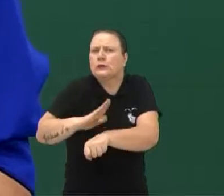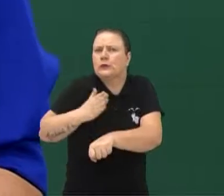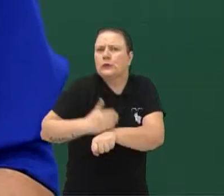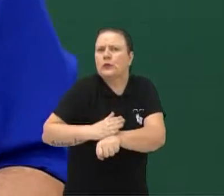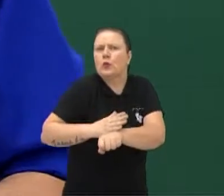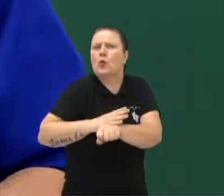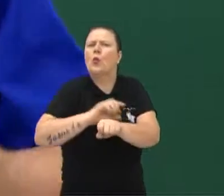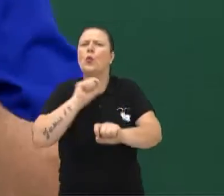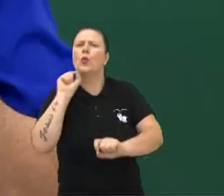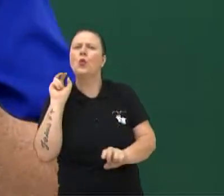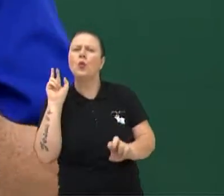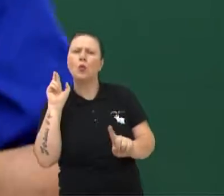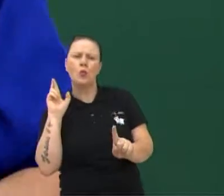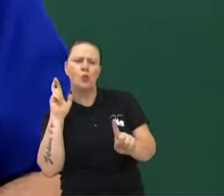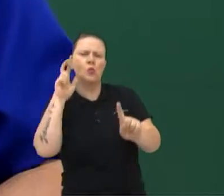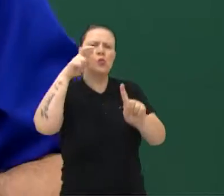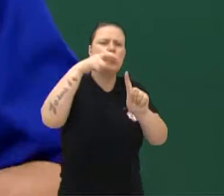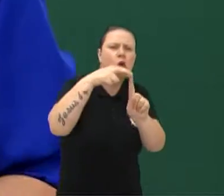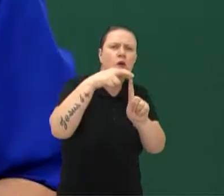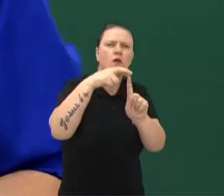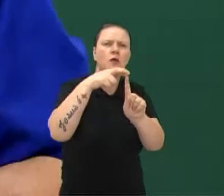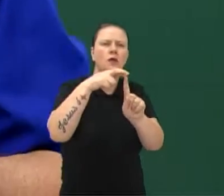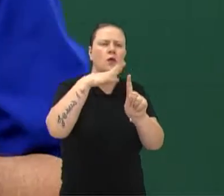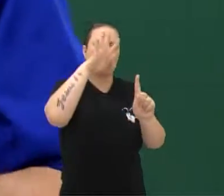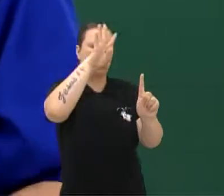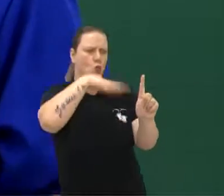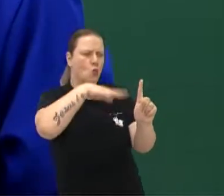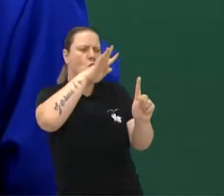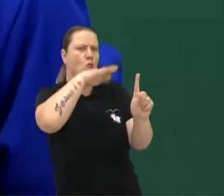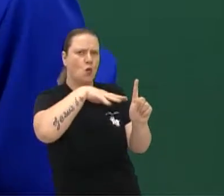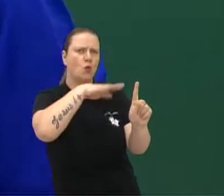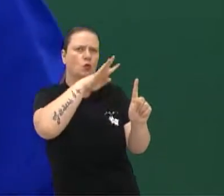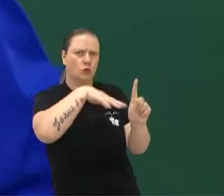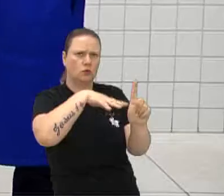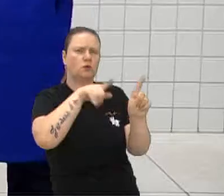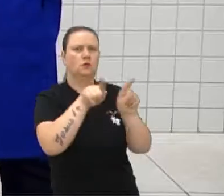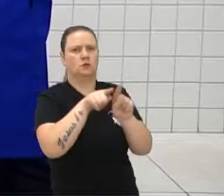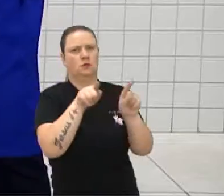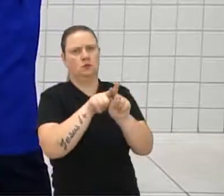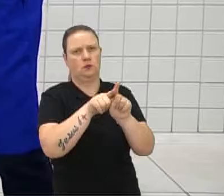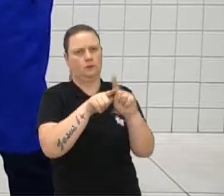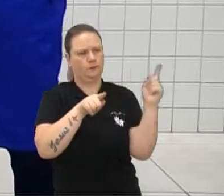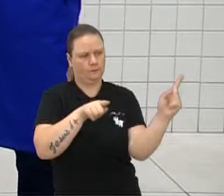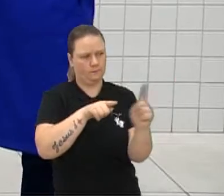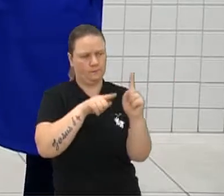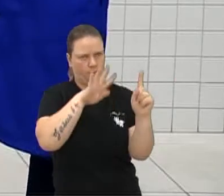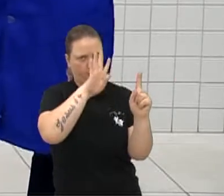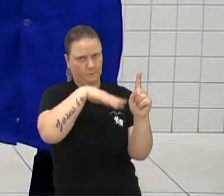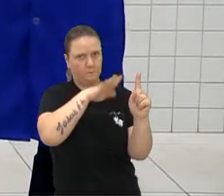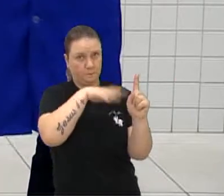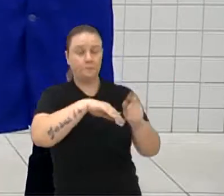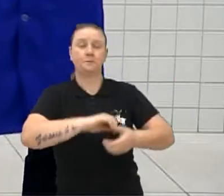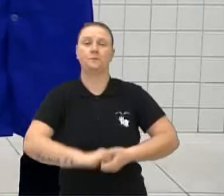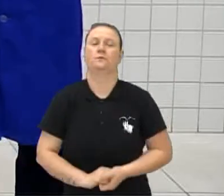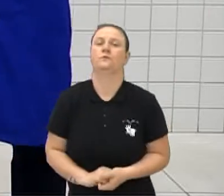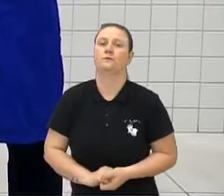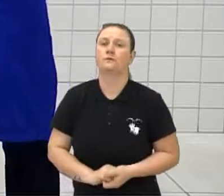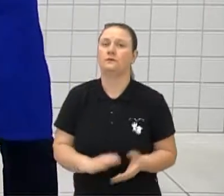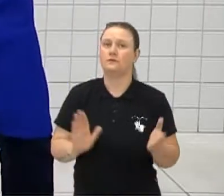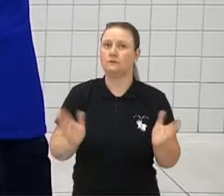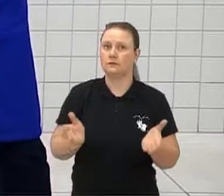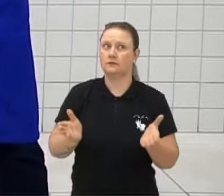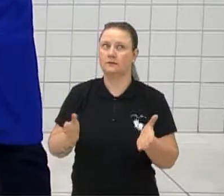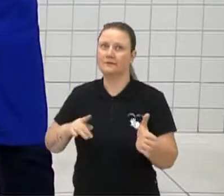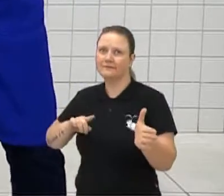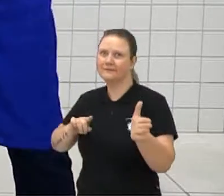referência aos deuses, um culto aos deuses. Vamos, então, para o nosso